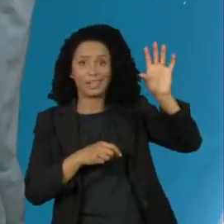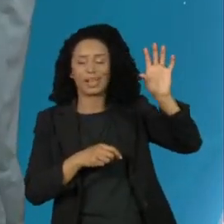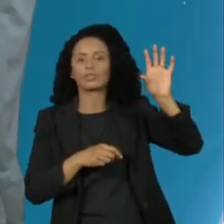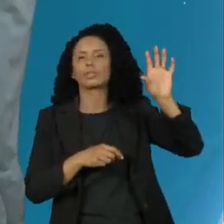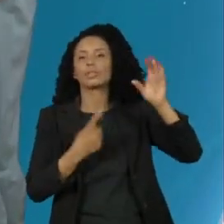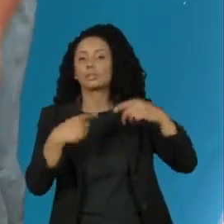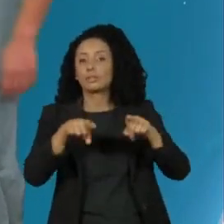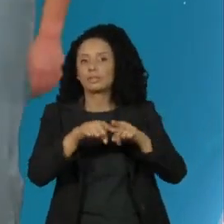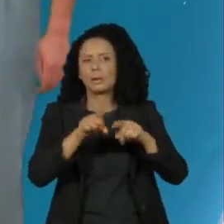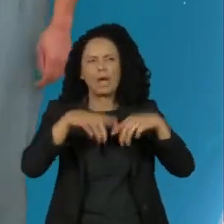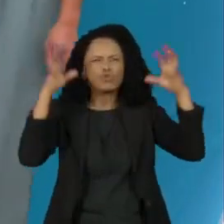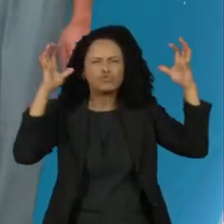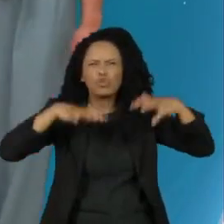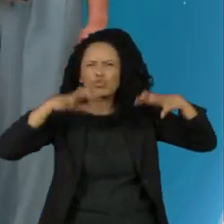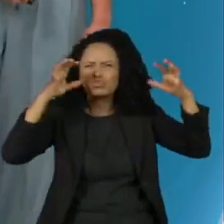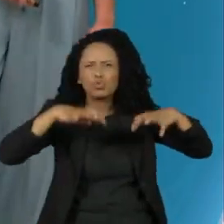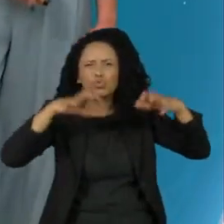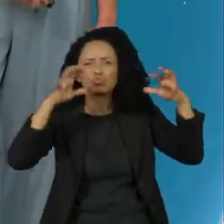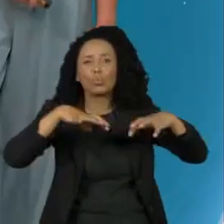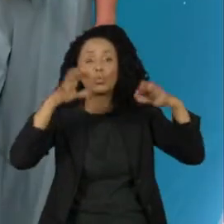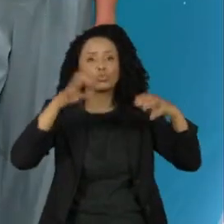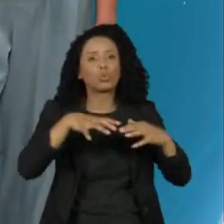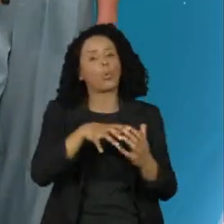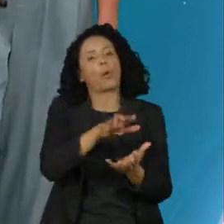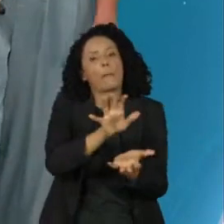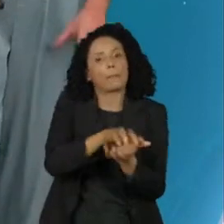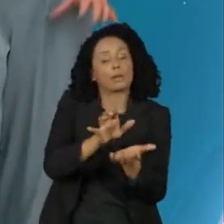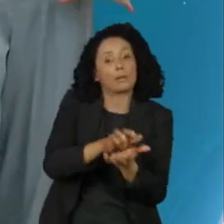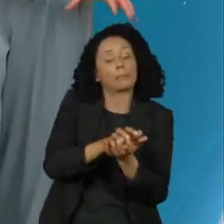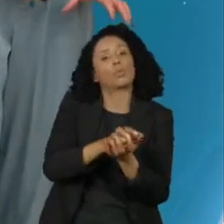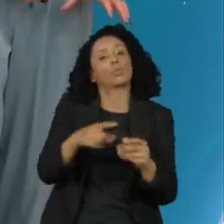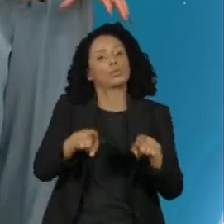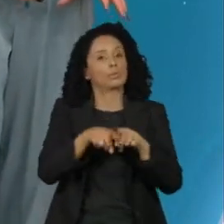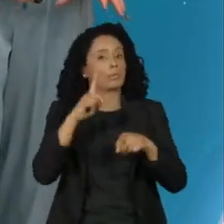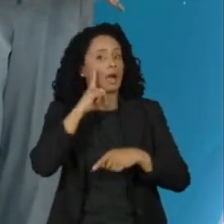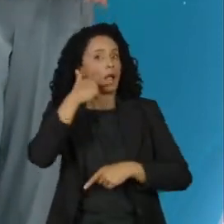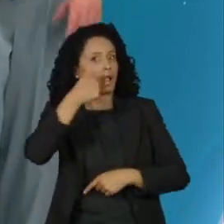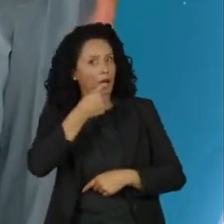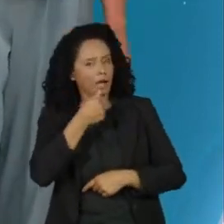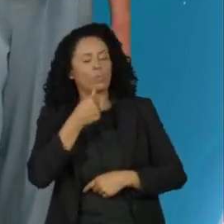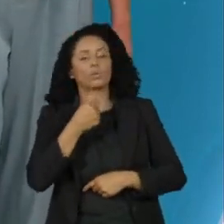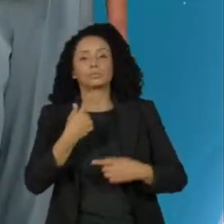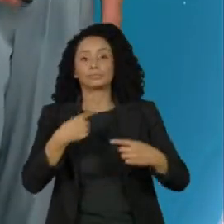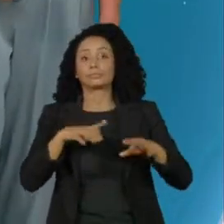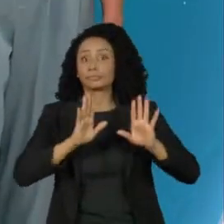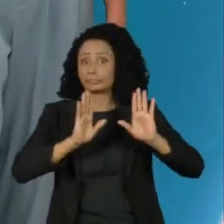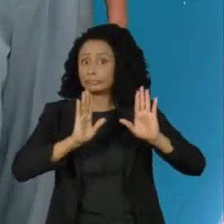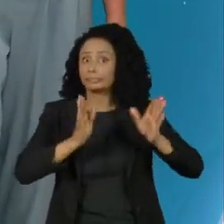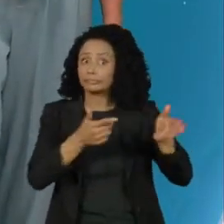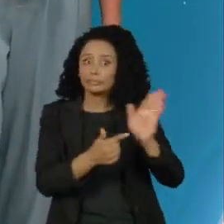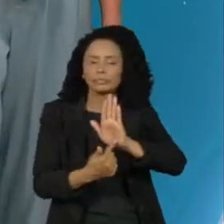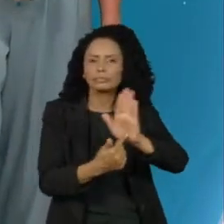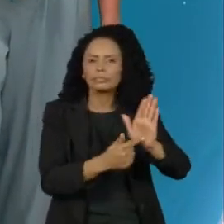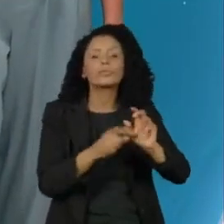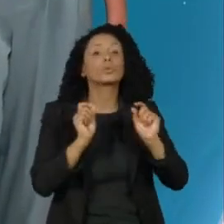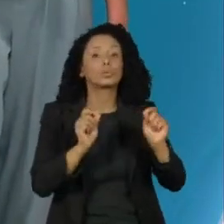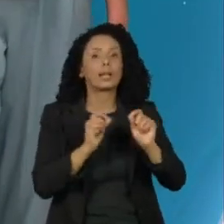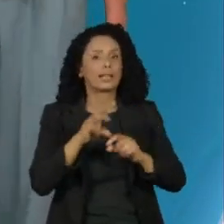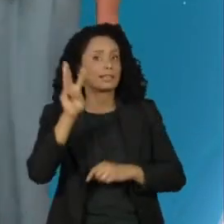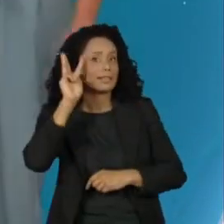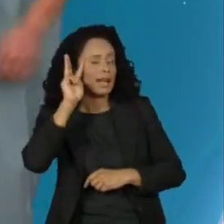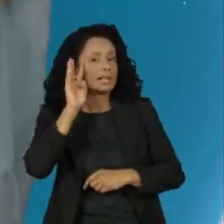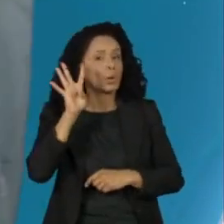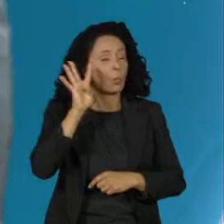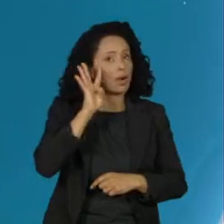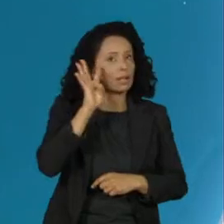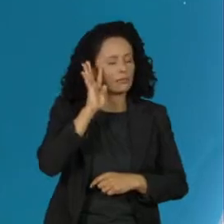chuva forte em todo o litoral do Pernambuco e também de Alagoas, com os maiores acumulados ainda previstos entre o fim da terça e a